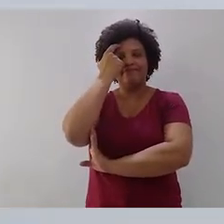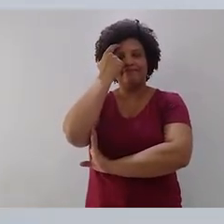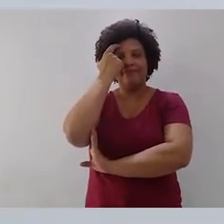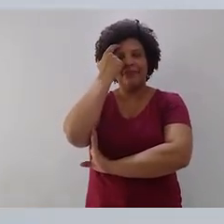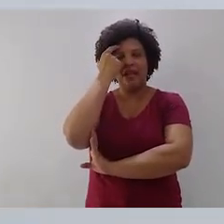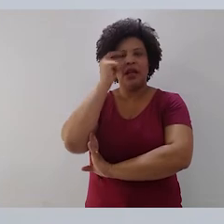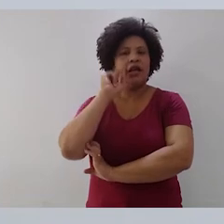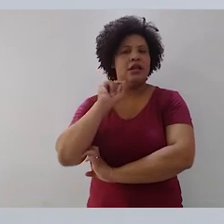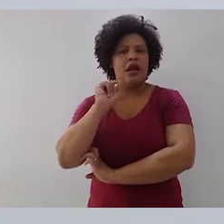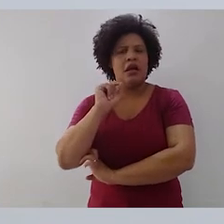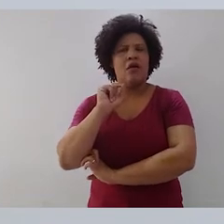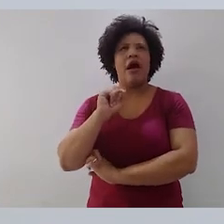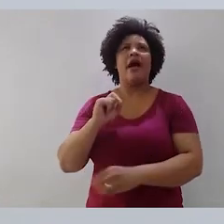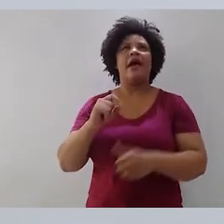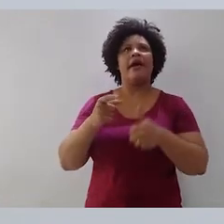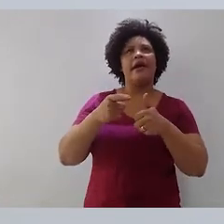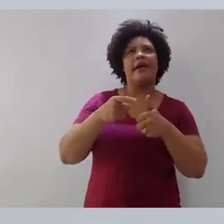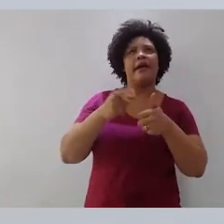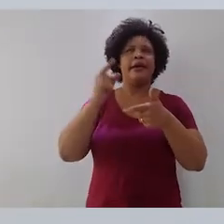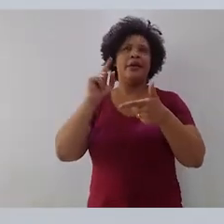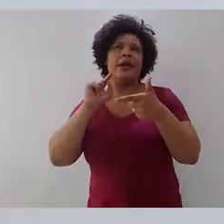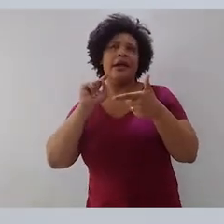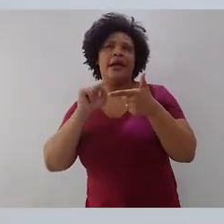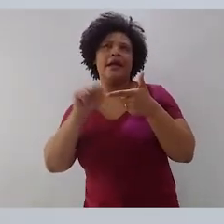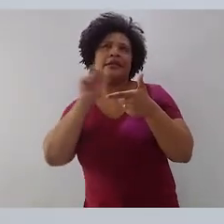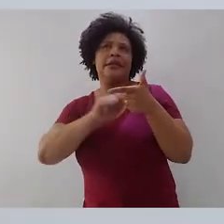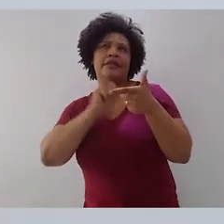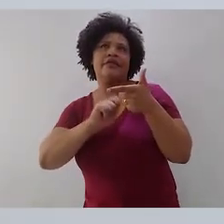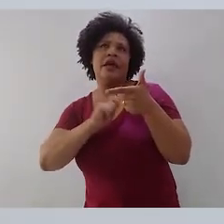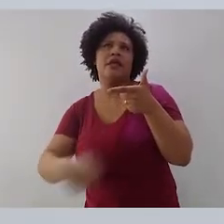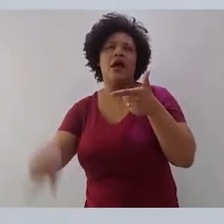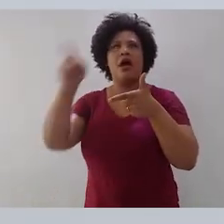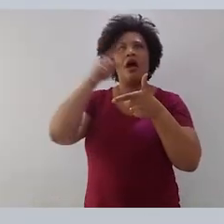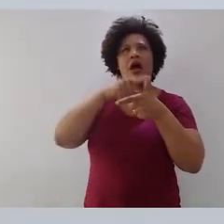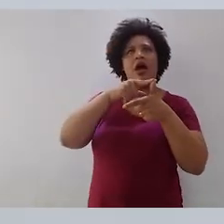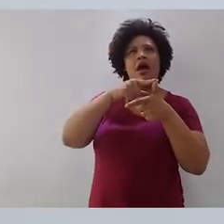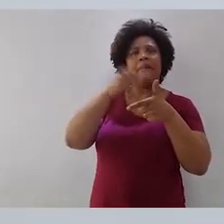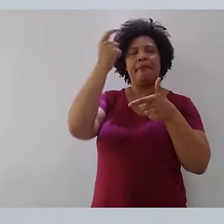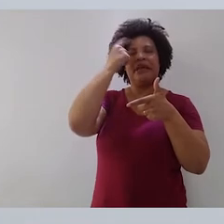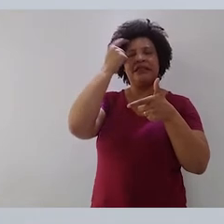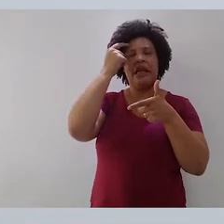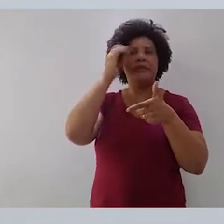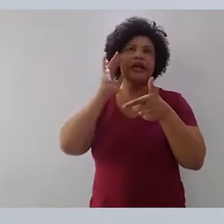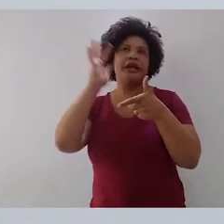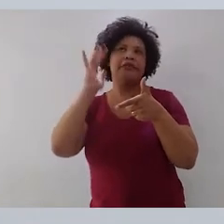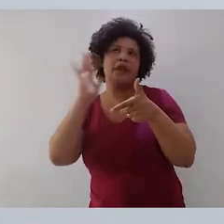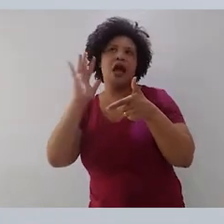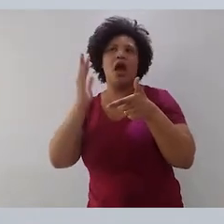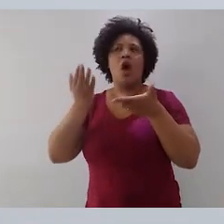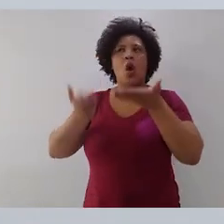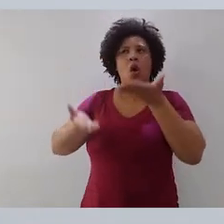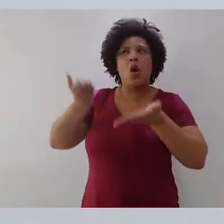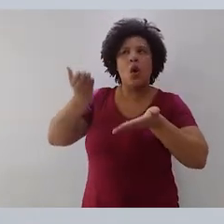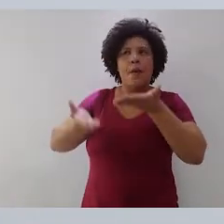Nessa etapa do pensar, o escritor vai ponderar, refletir, comparar, pensar,